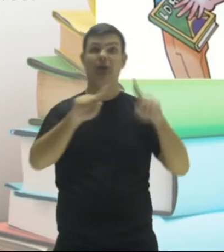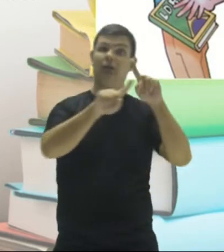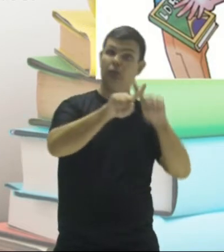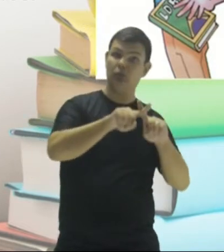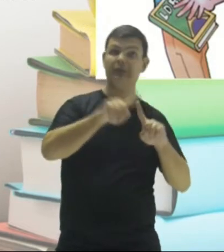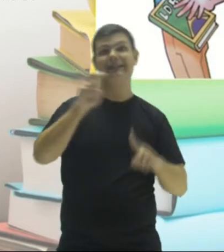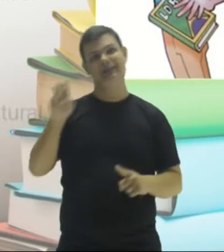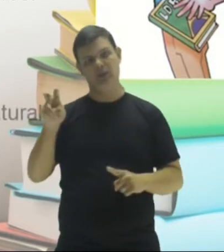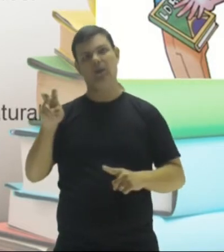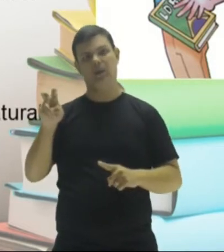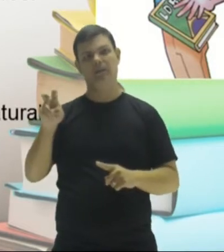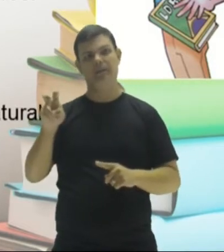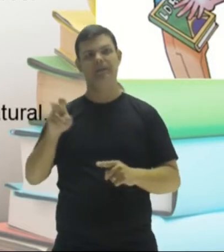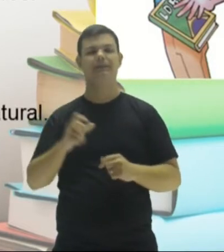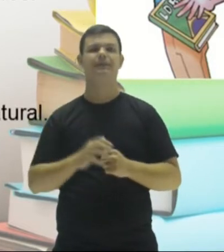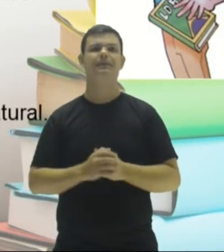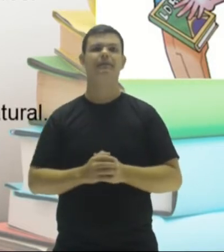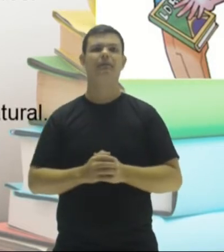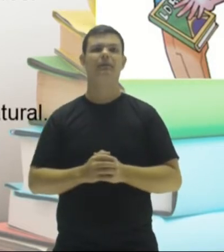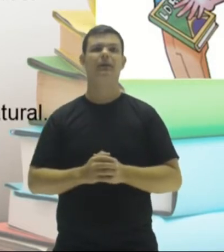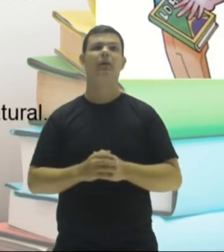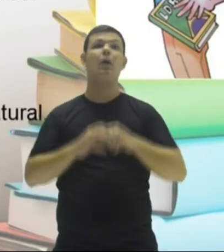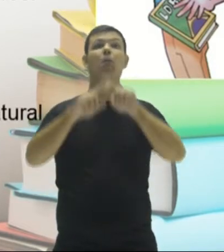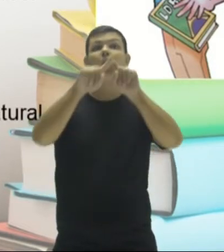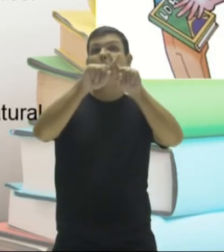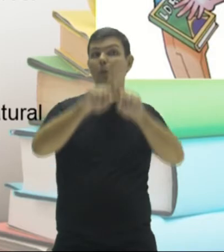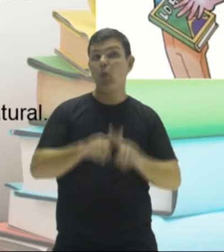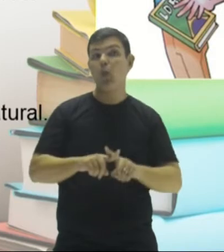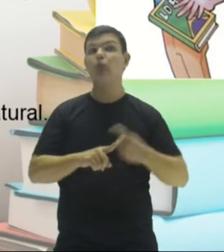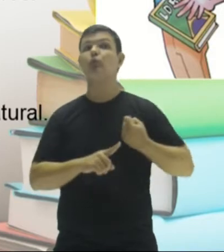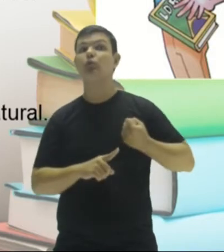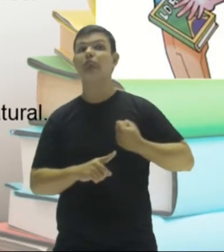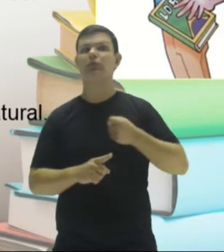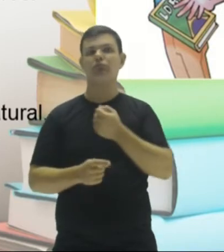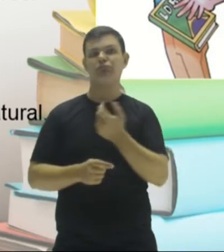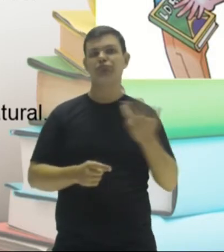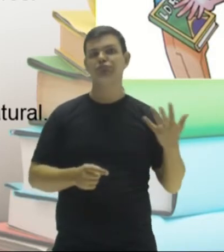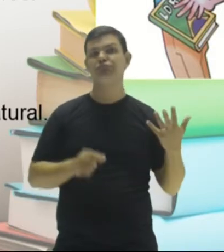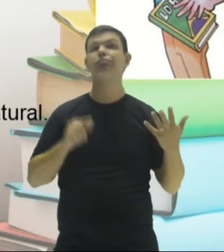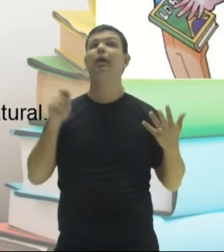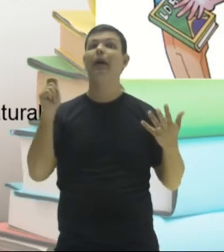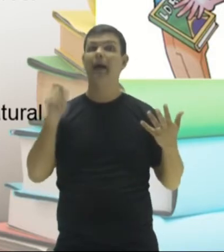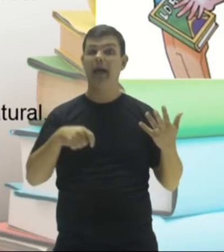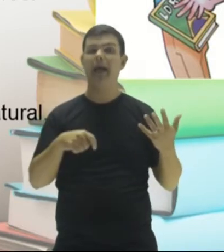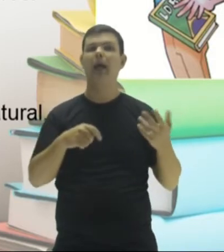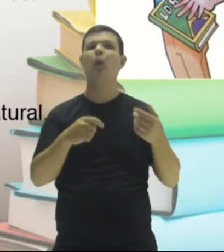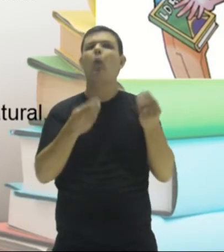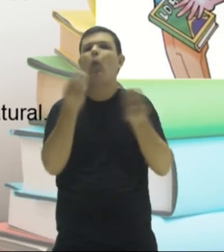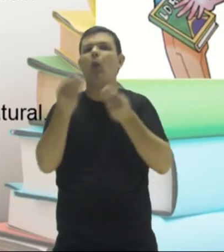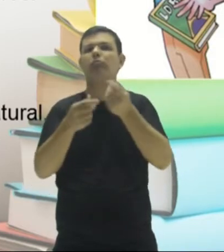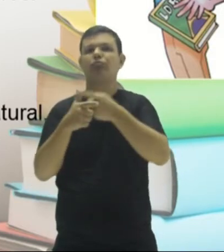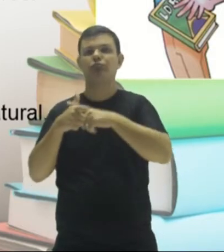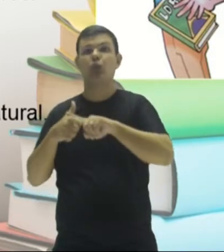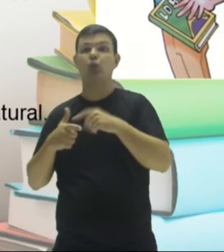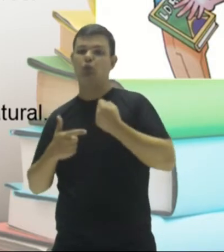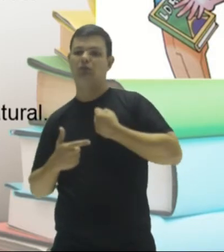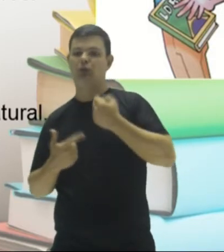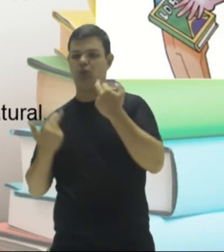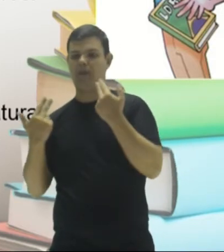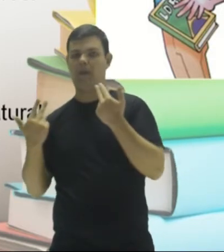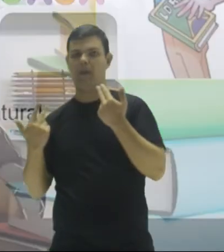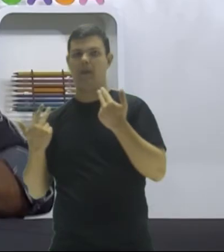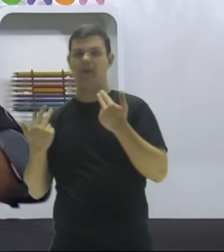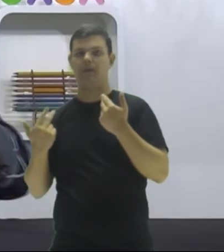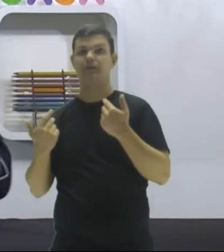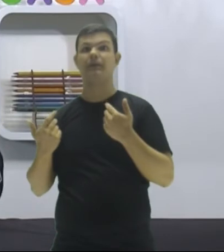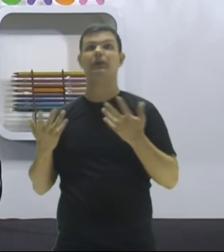de cinco. Múltiplo de um número natural é o produto desse número por outro número natural. Então,